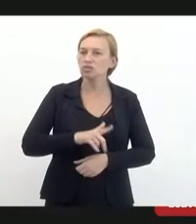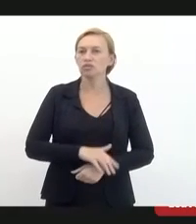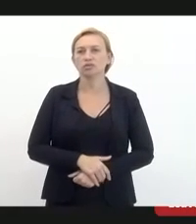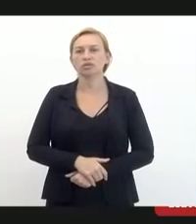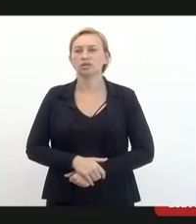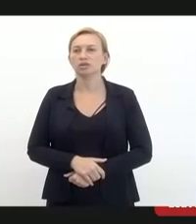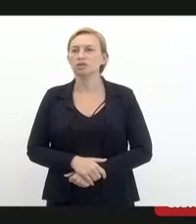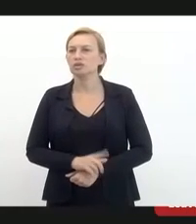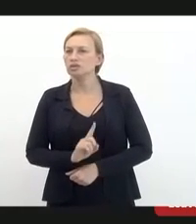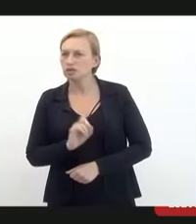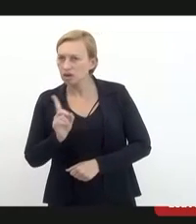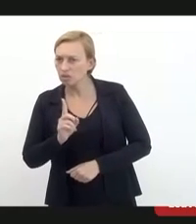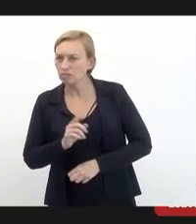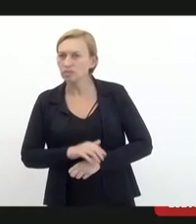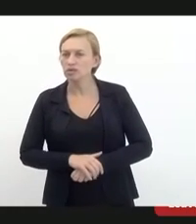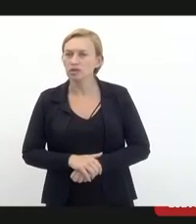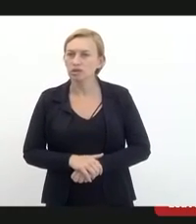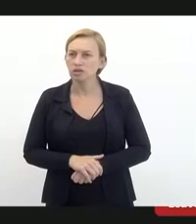não